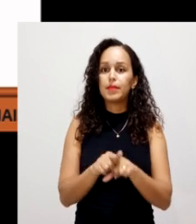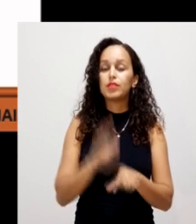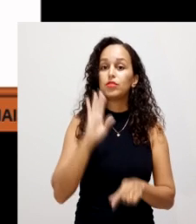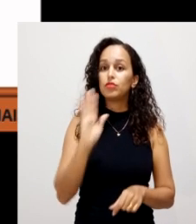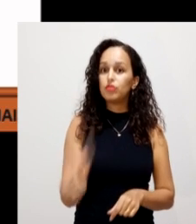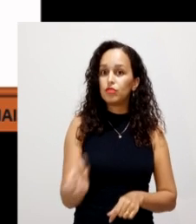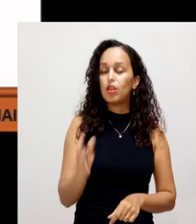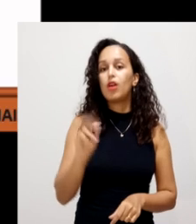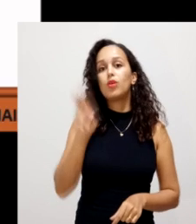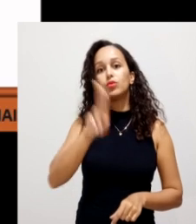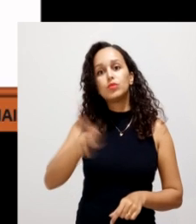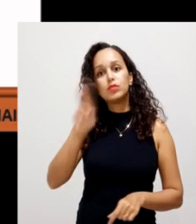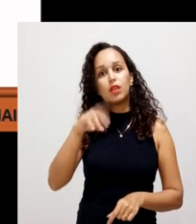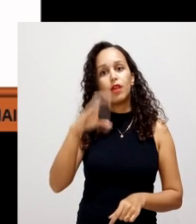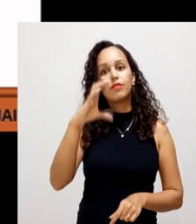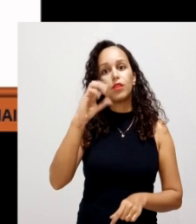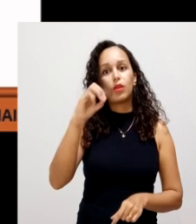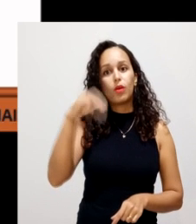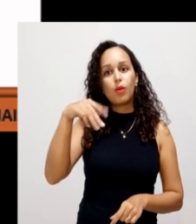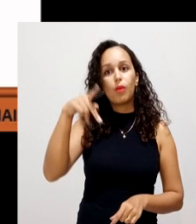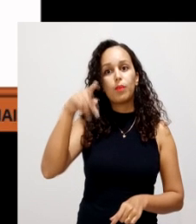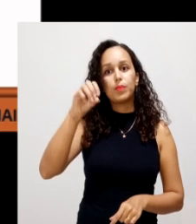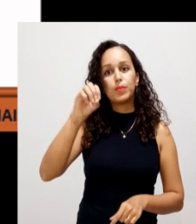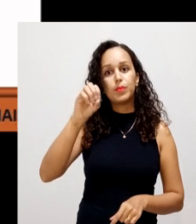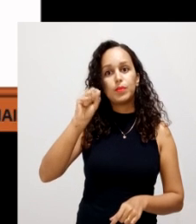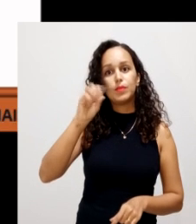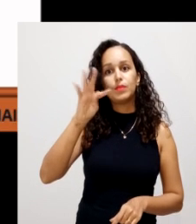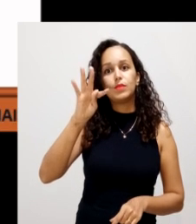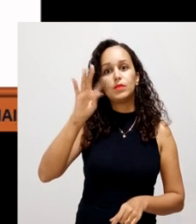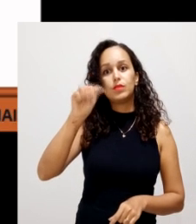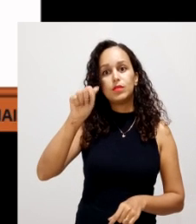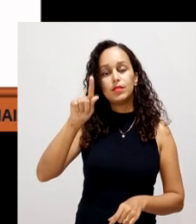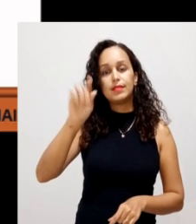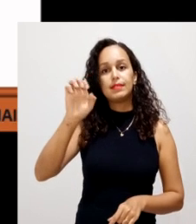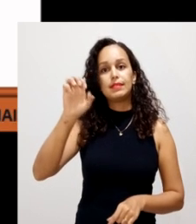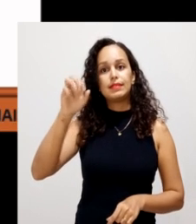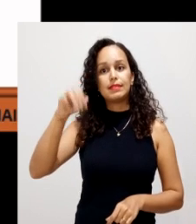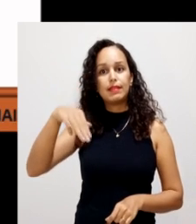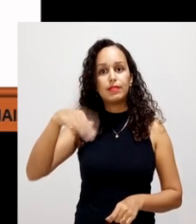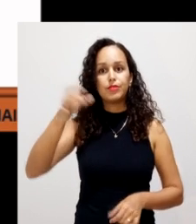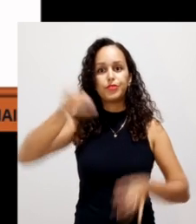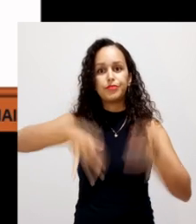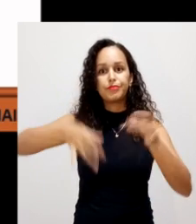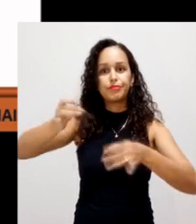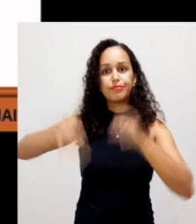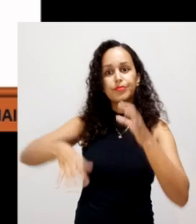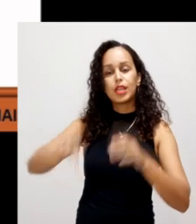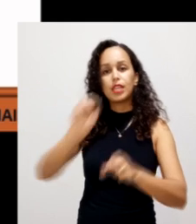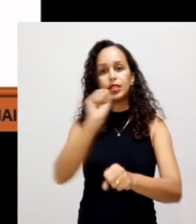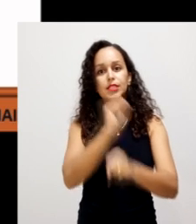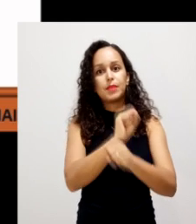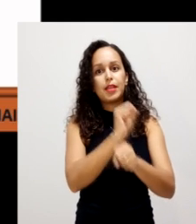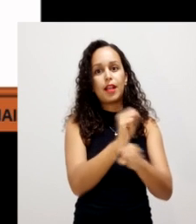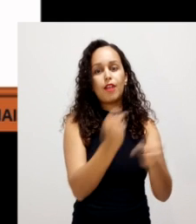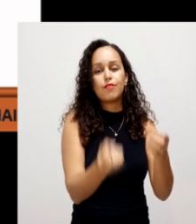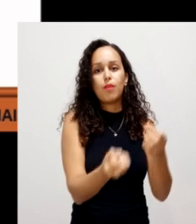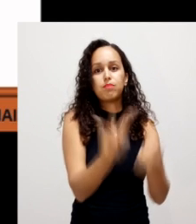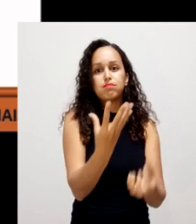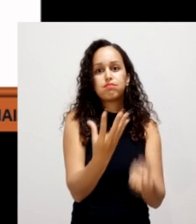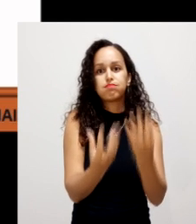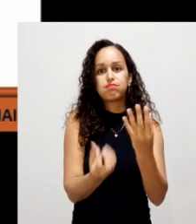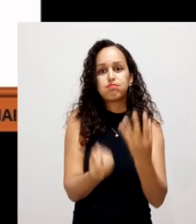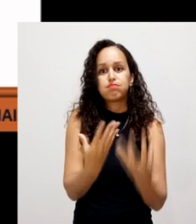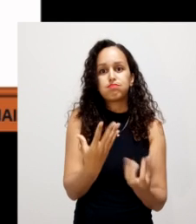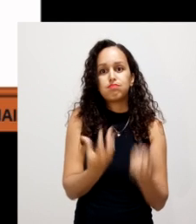a técnica de compostagem. Eles formavam leiras e um monte desses resíduos, eles revolviam e esperavam o processo de fermentação.